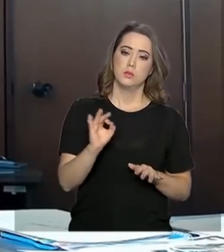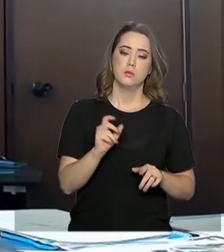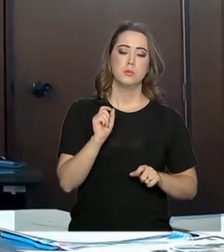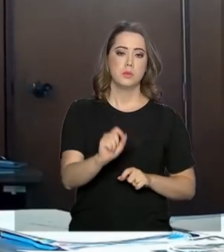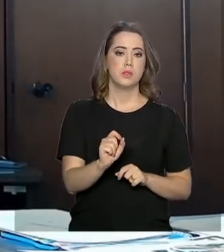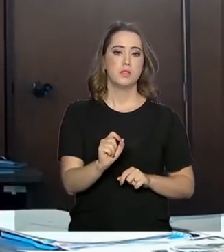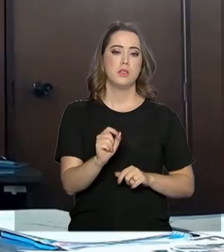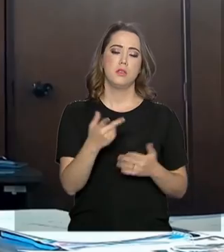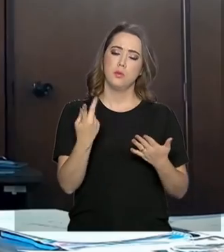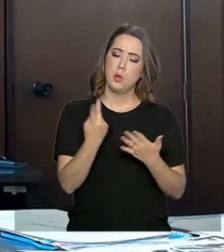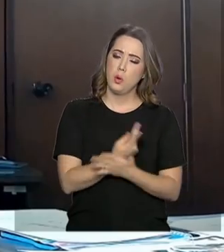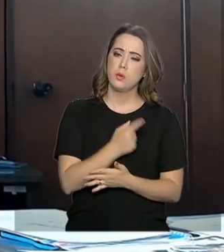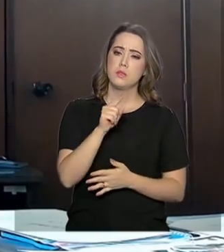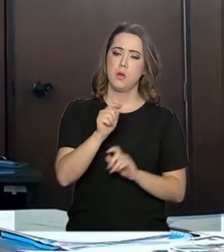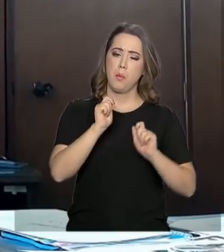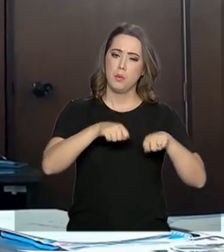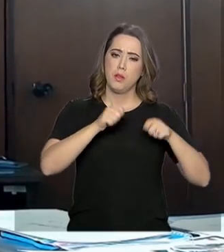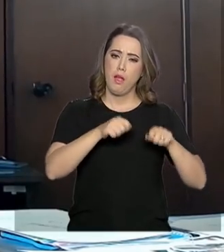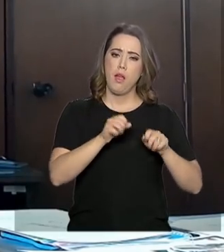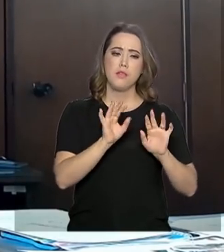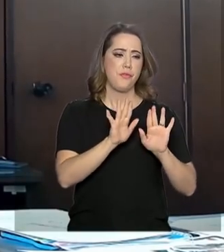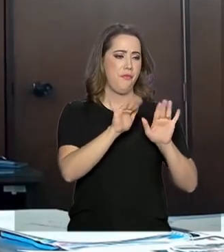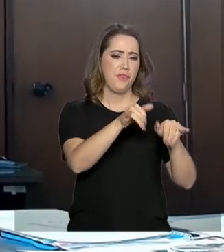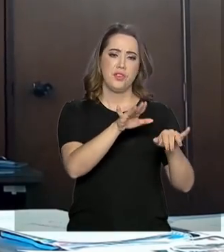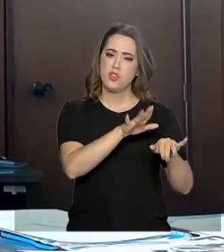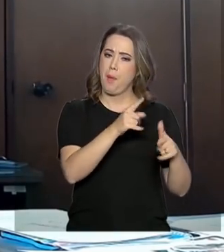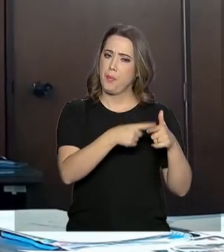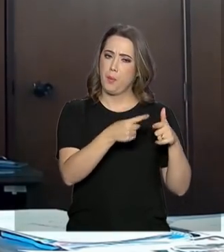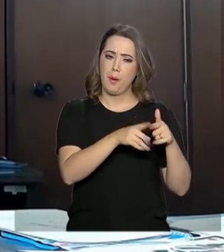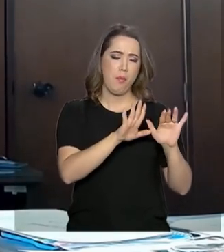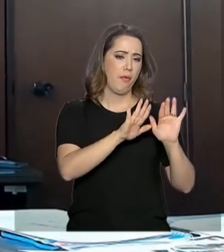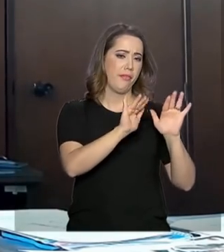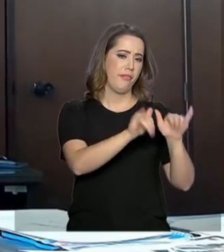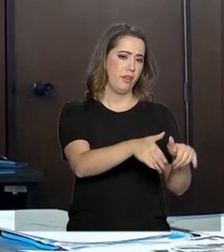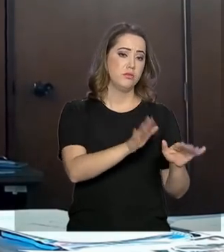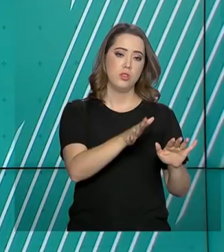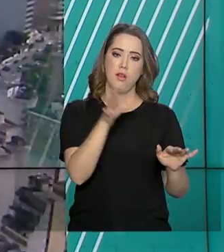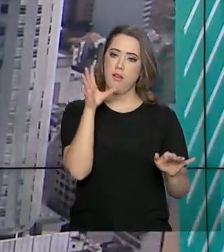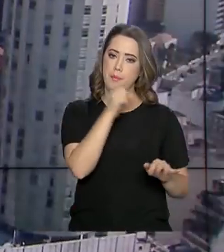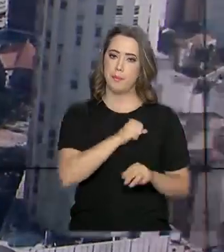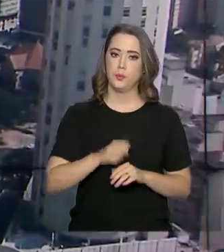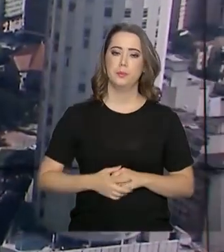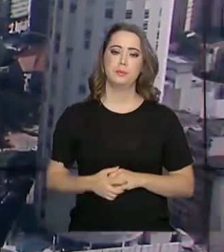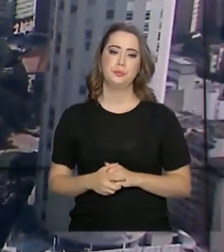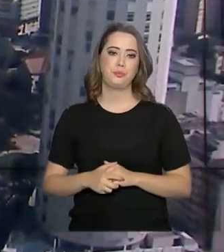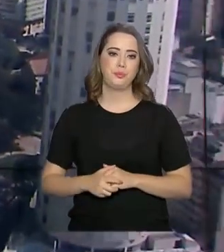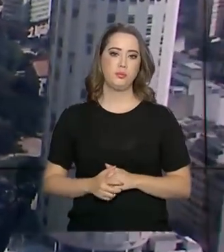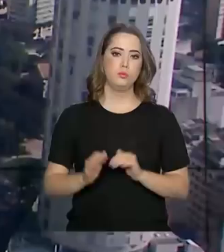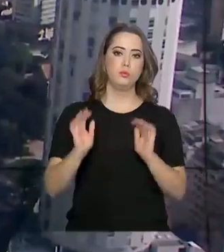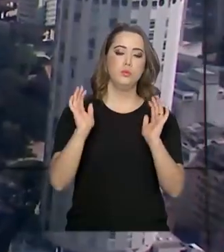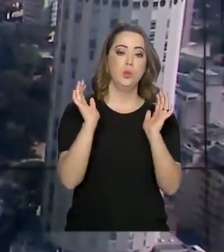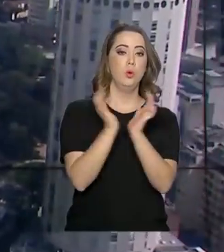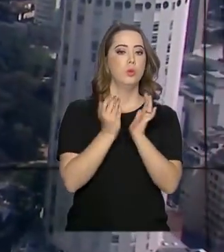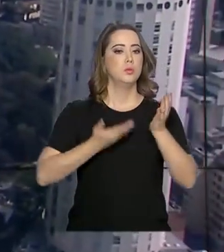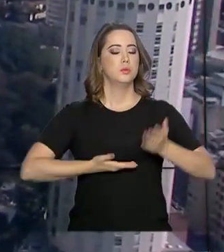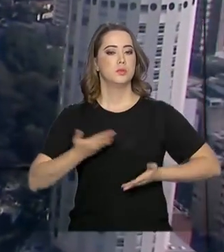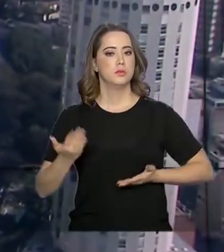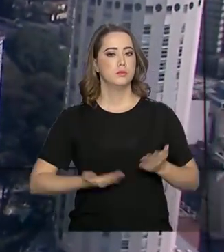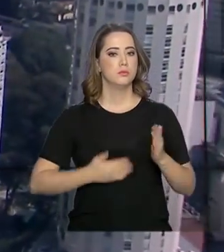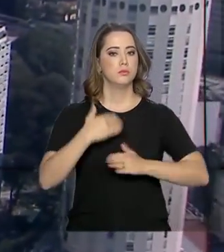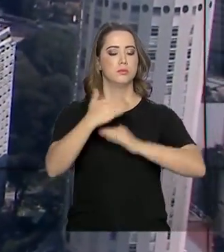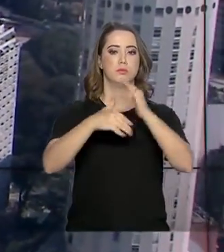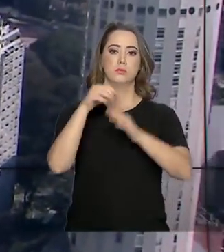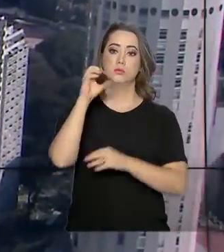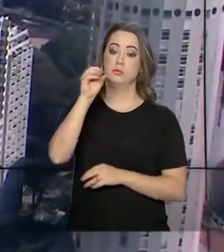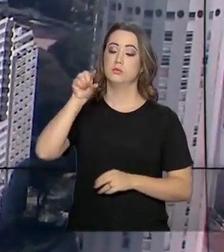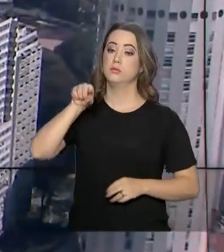que esse episódio pudesse ser encerrado o mais rapidamente possível. O setor de serviços teve um